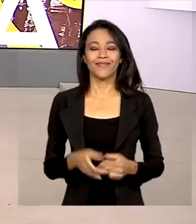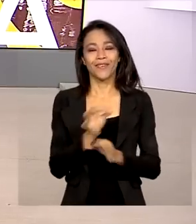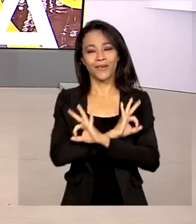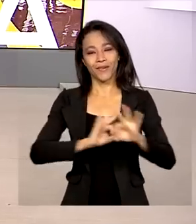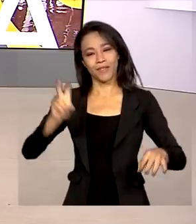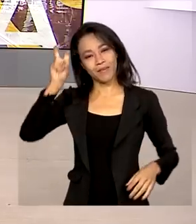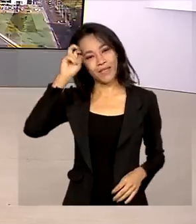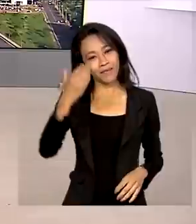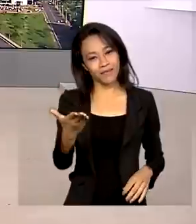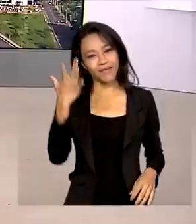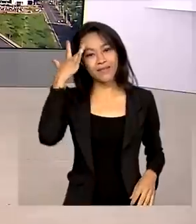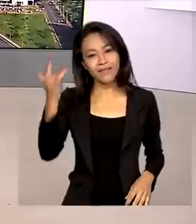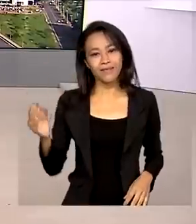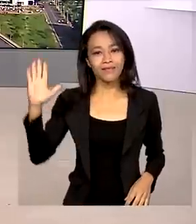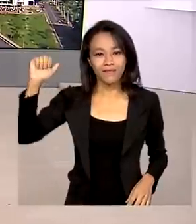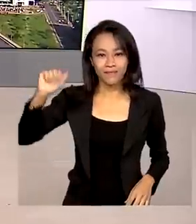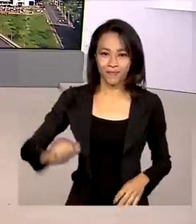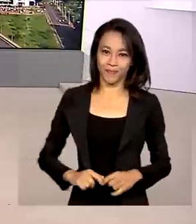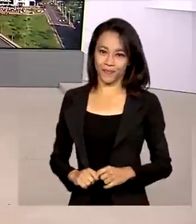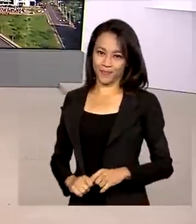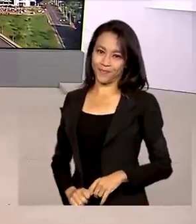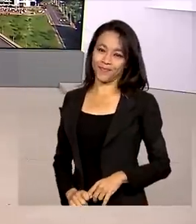quinta-feira para você. Até amanhã. Tchau, tchau.